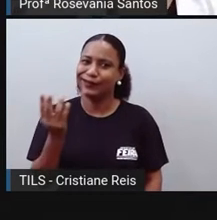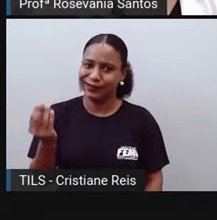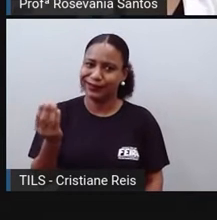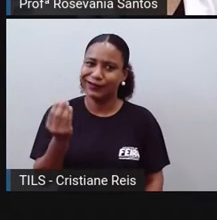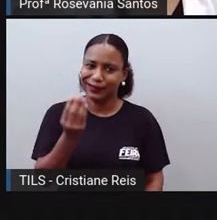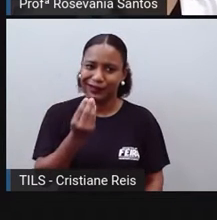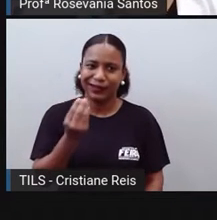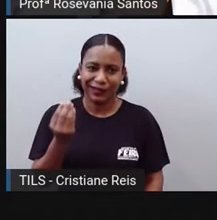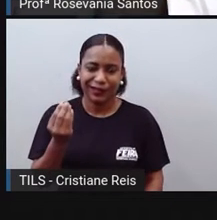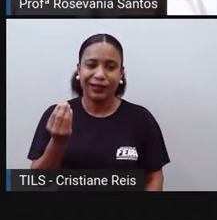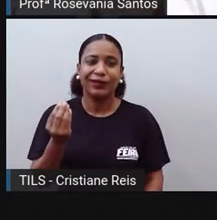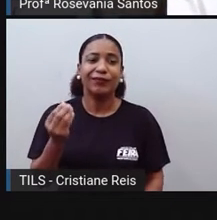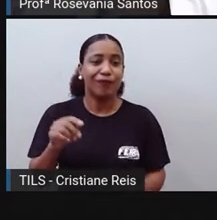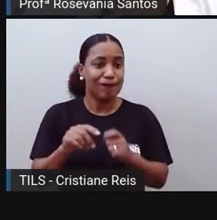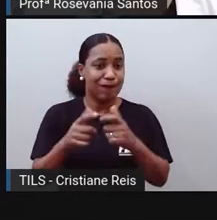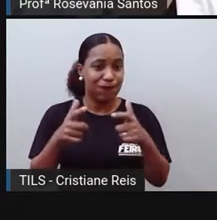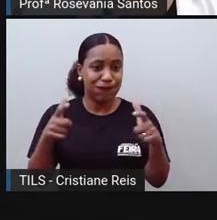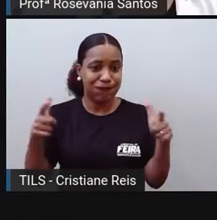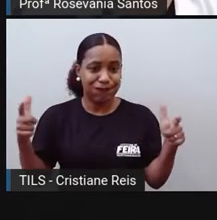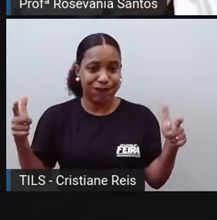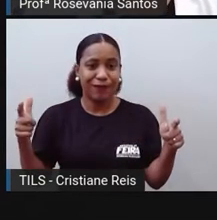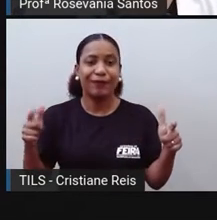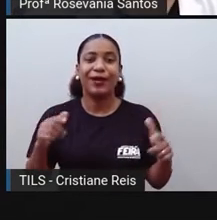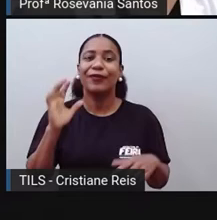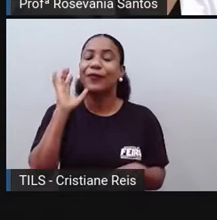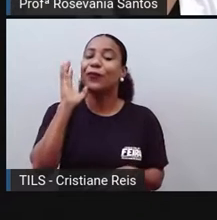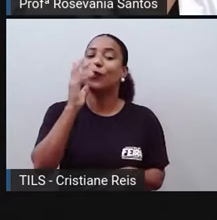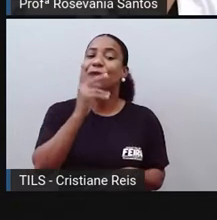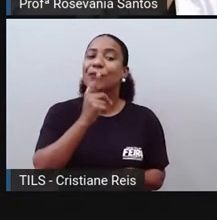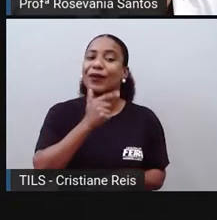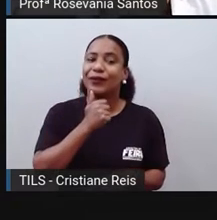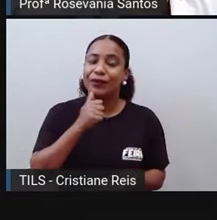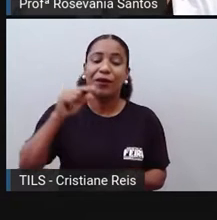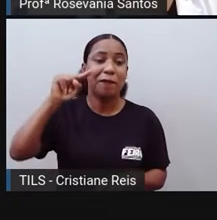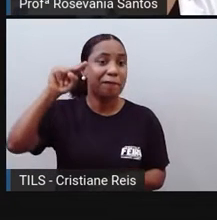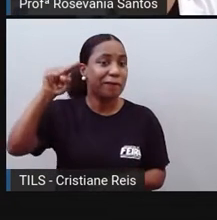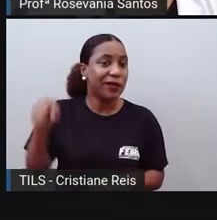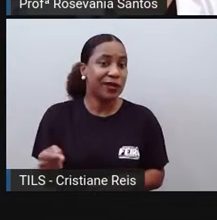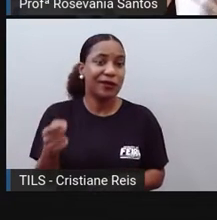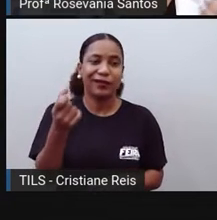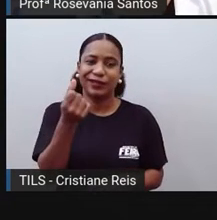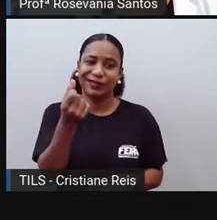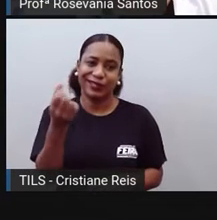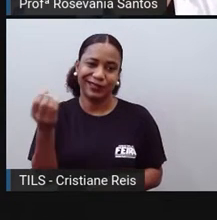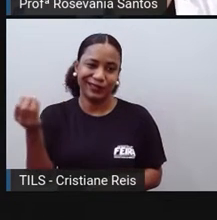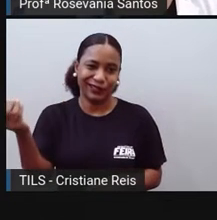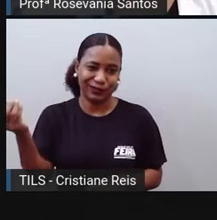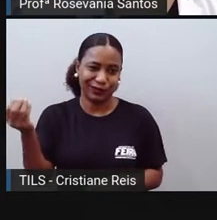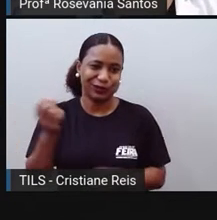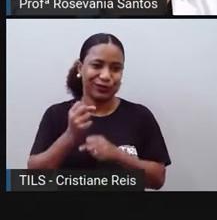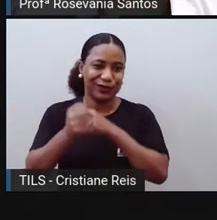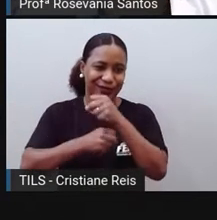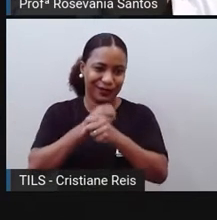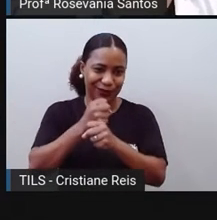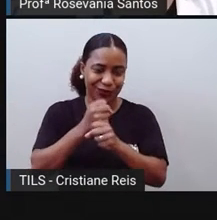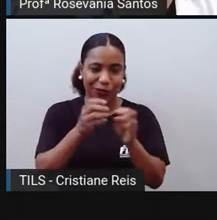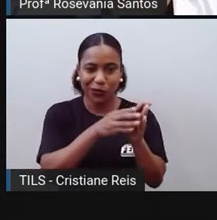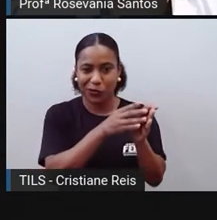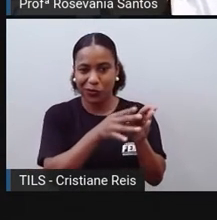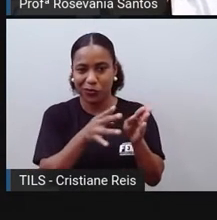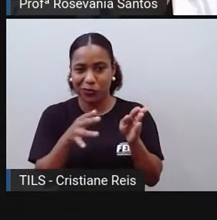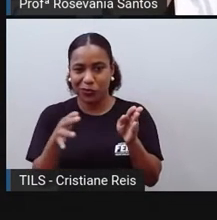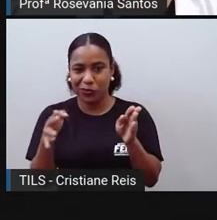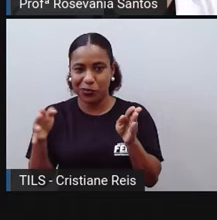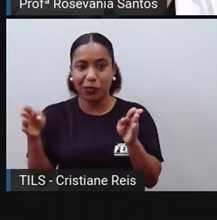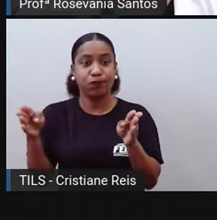qualquer forma, nós levamos 1.600 anos para fazer essa dobra. Por que a PRO, né? Está chamando a atenção, né?